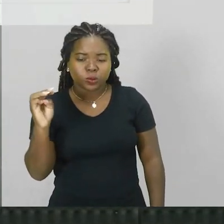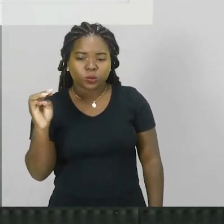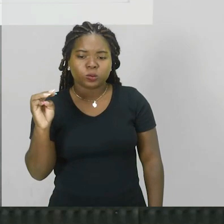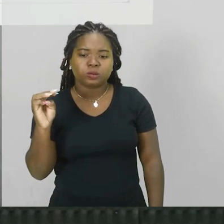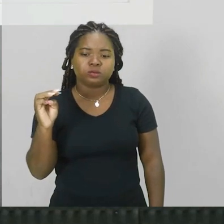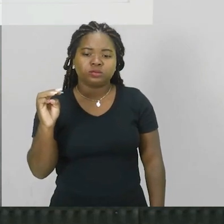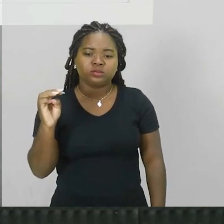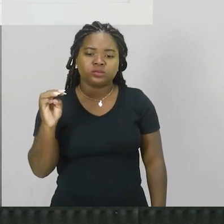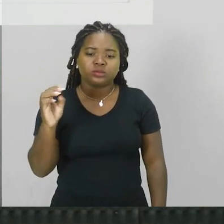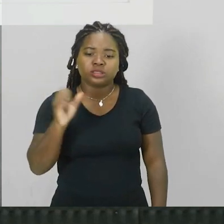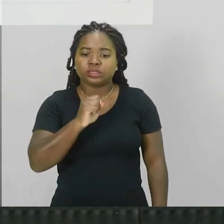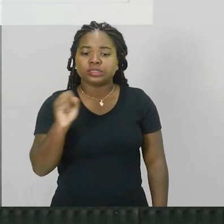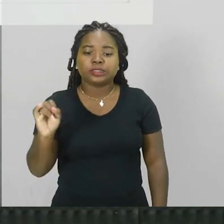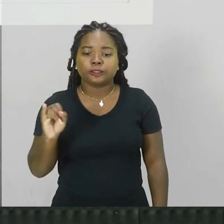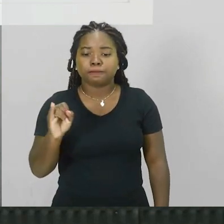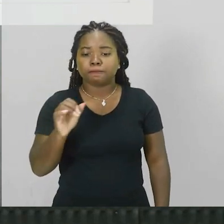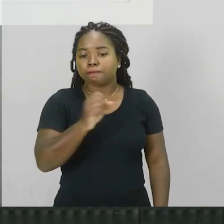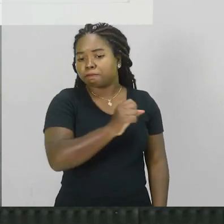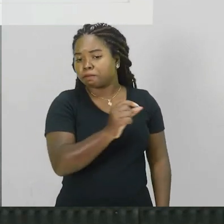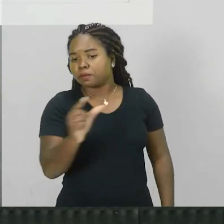então se você sai de um ambiente